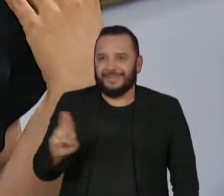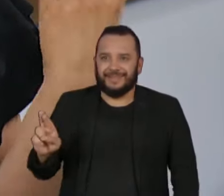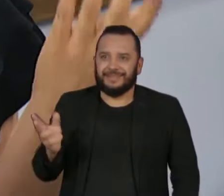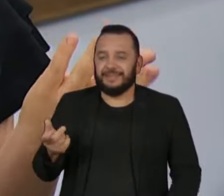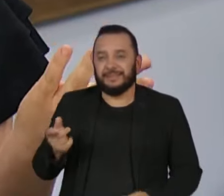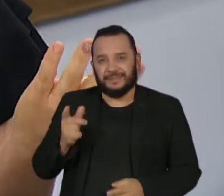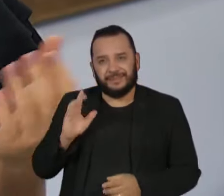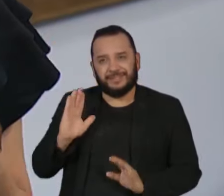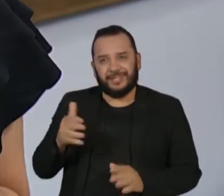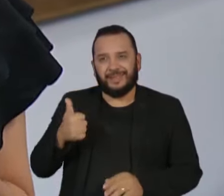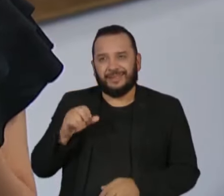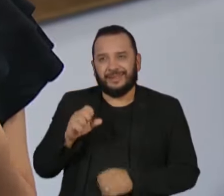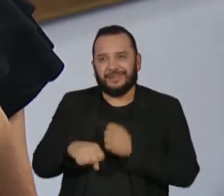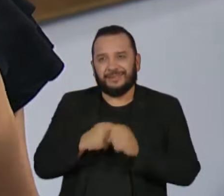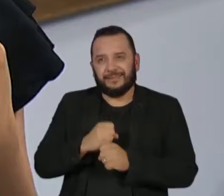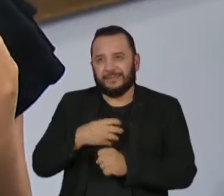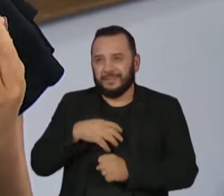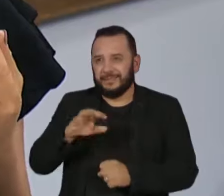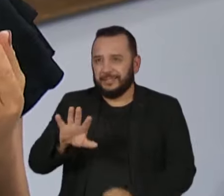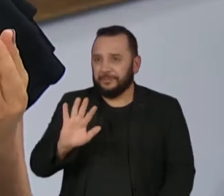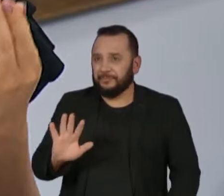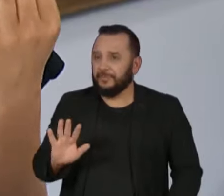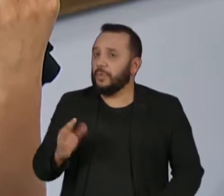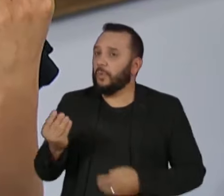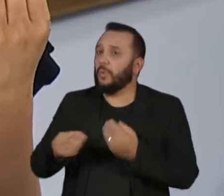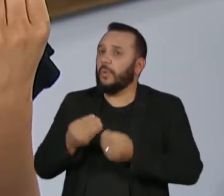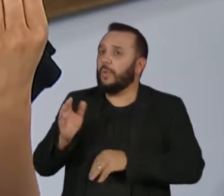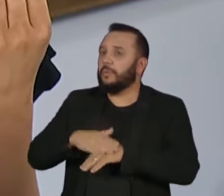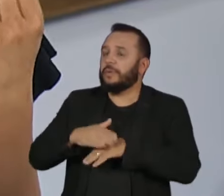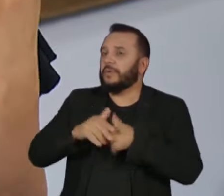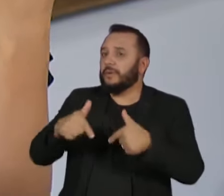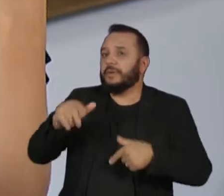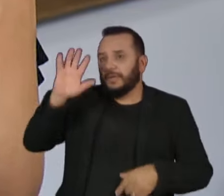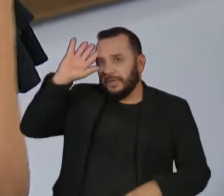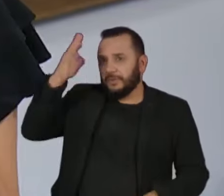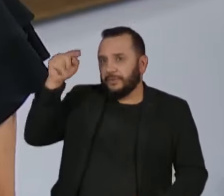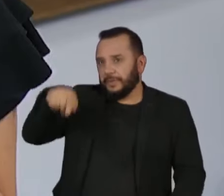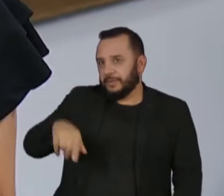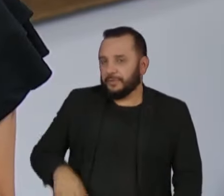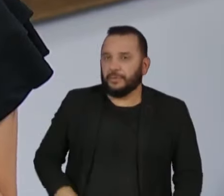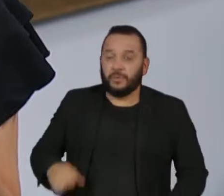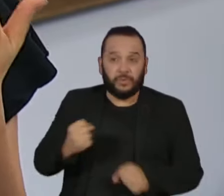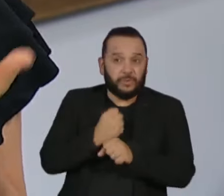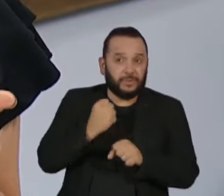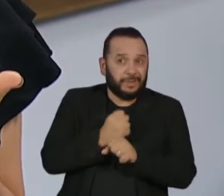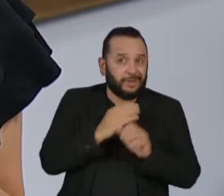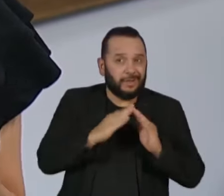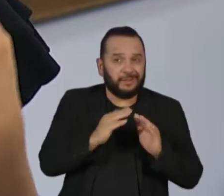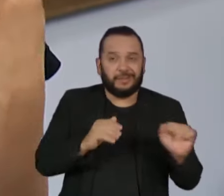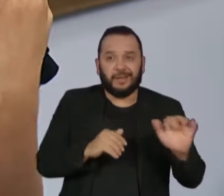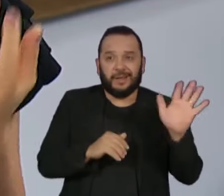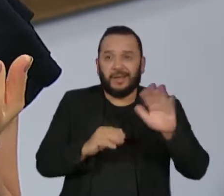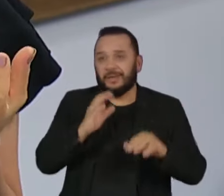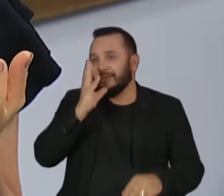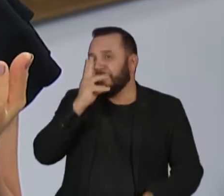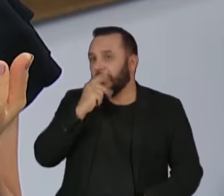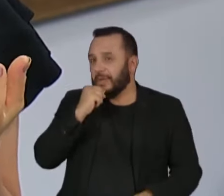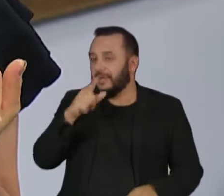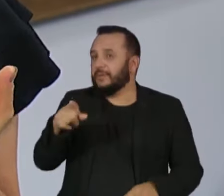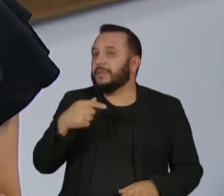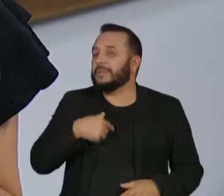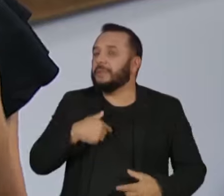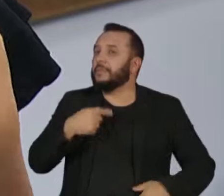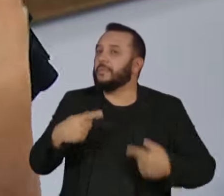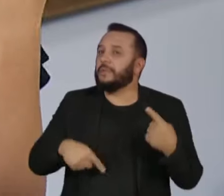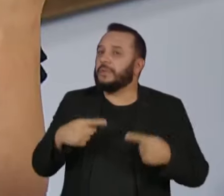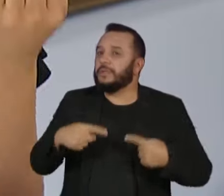congelado há quase 10 anos. O que fazer? A questão da moradia, construir moradia é caro, é demorado, qual é a sua política